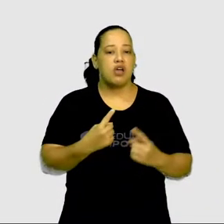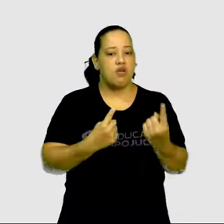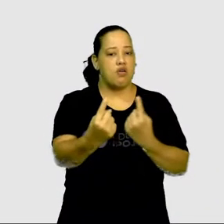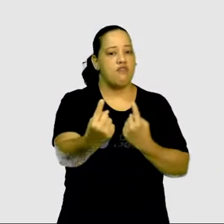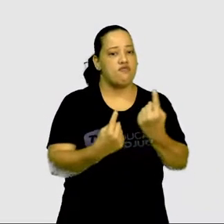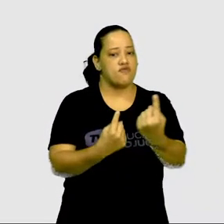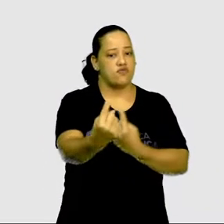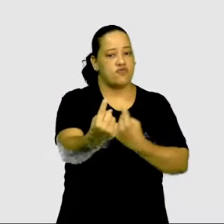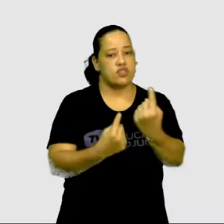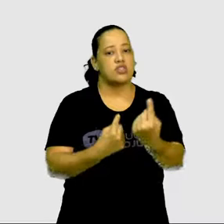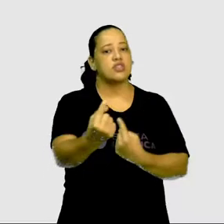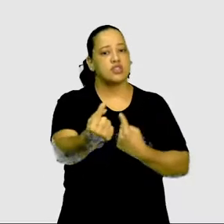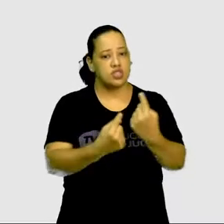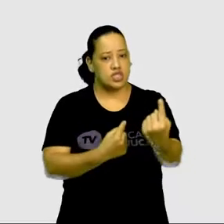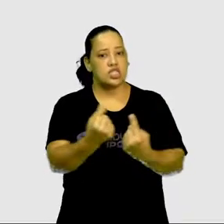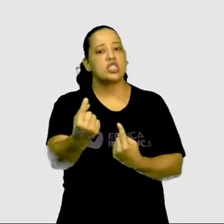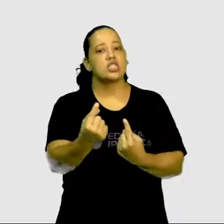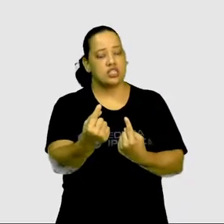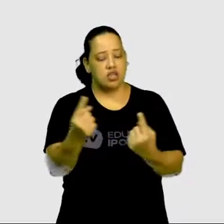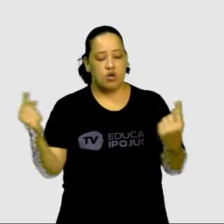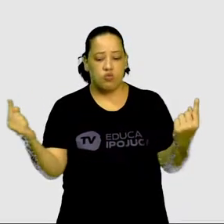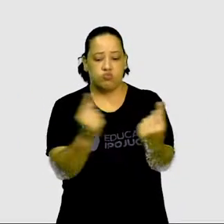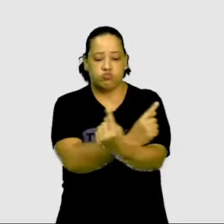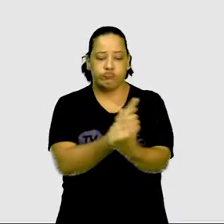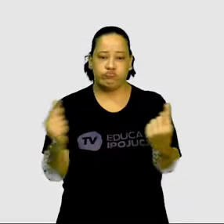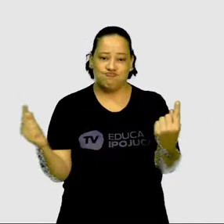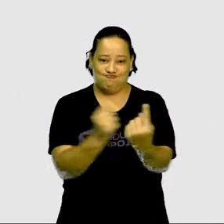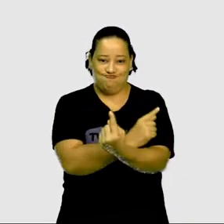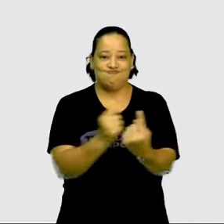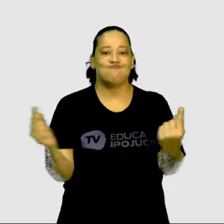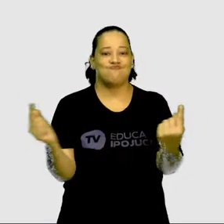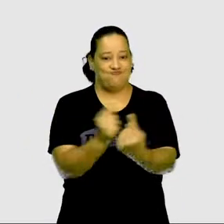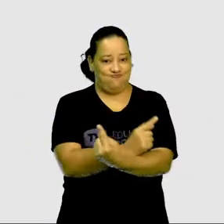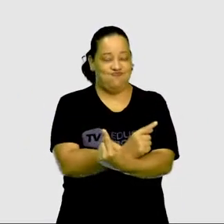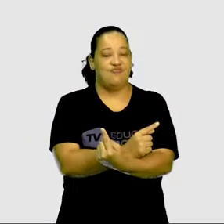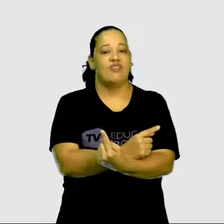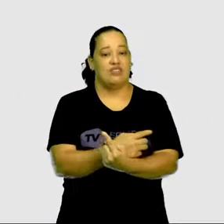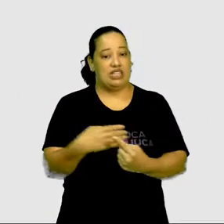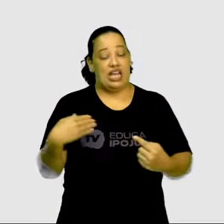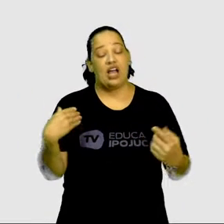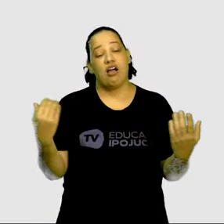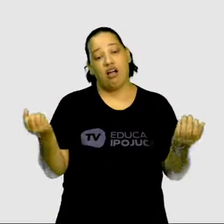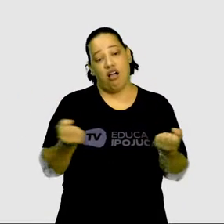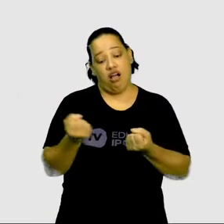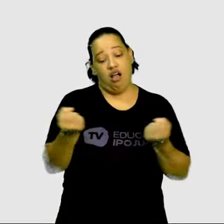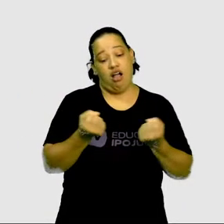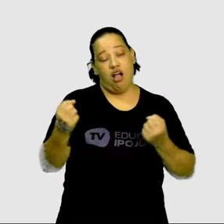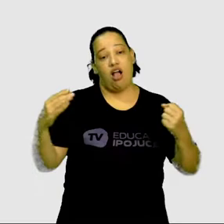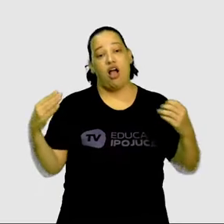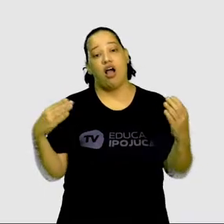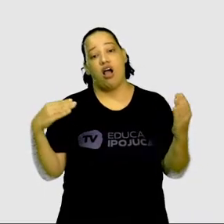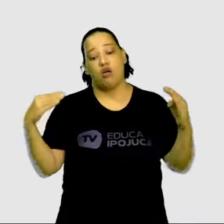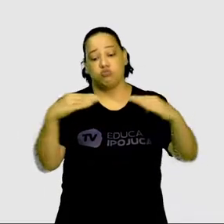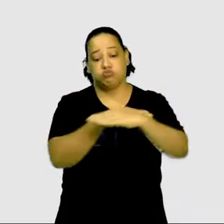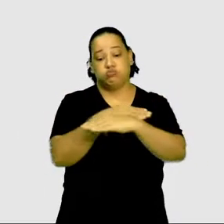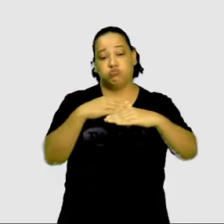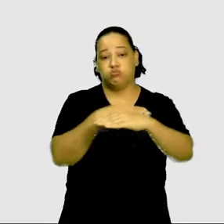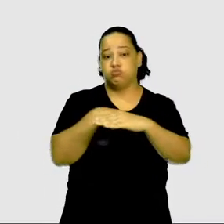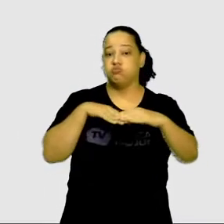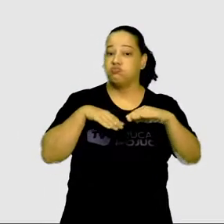cruzamento, né? Onde temos vários carros, vários meios de